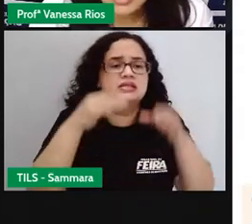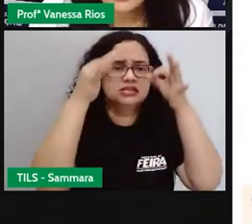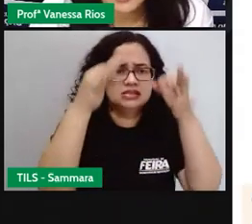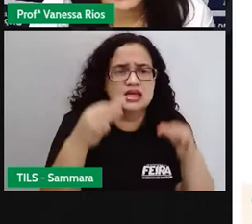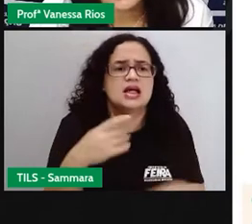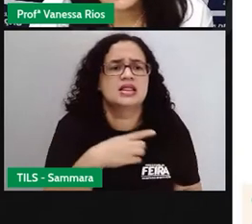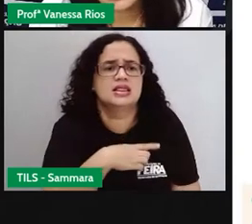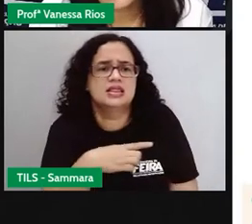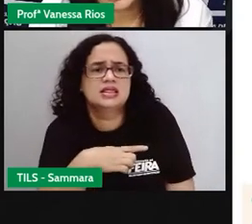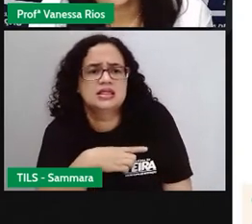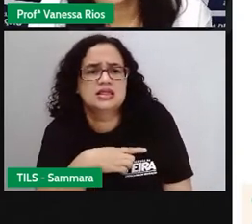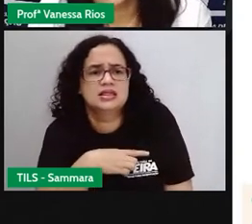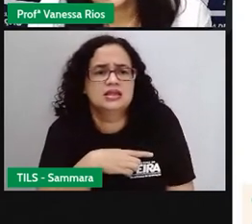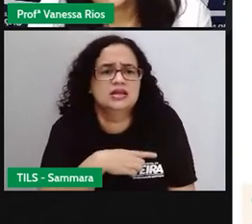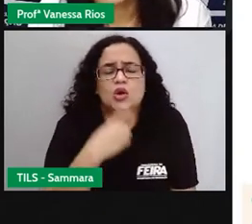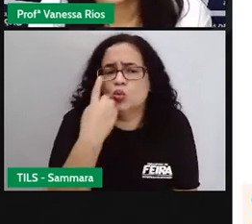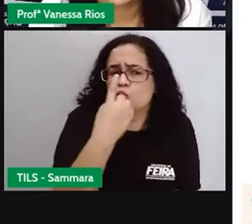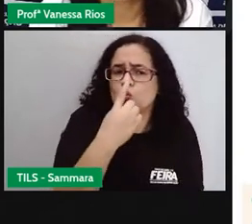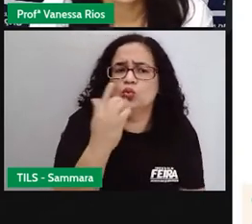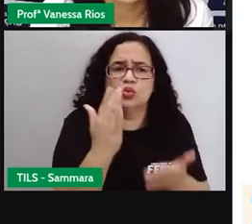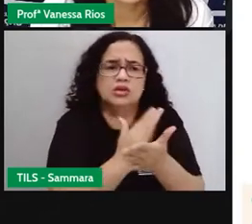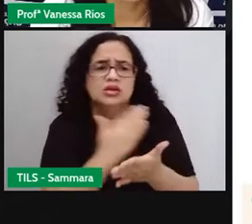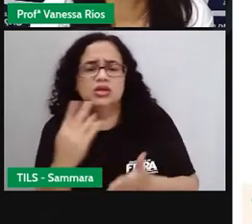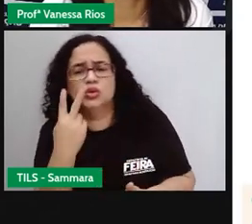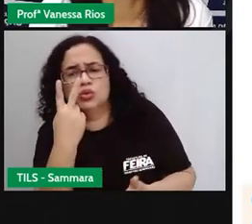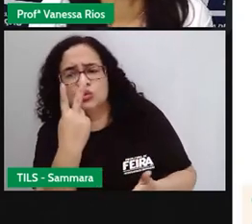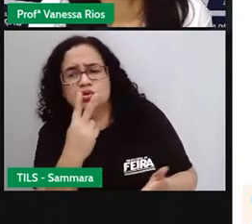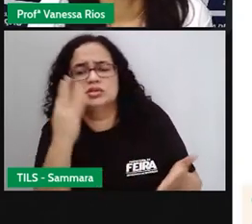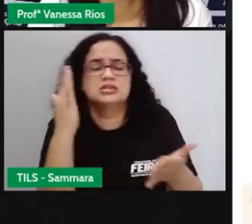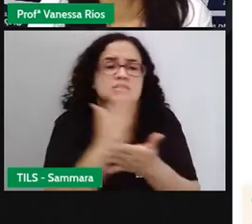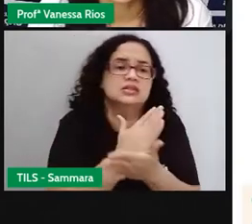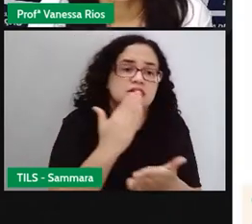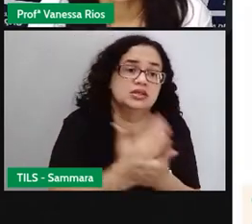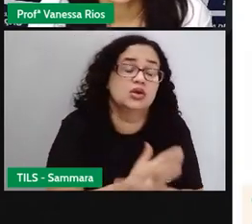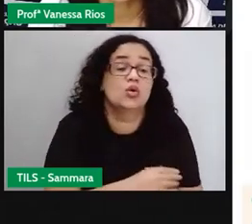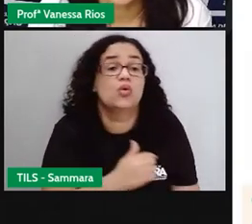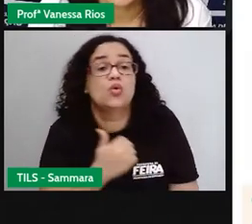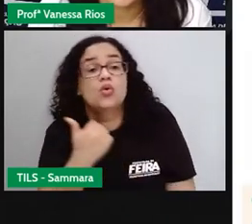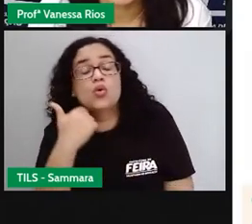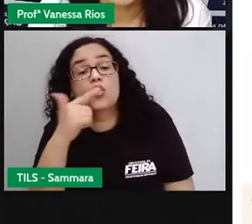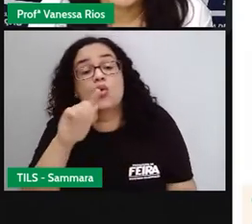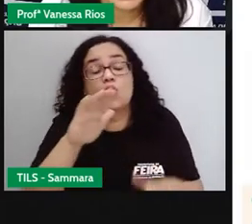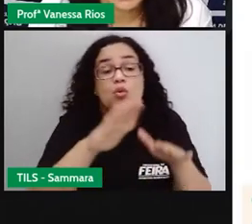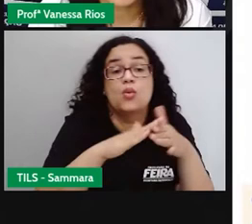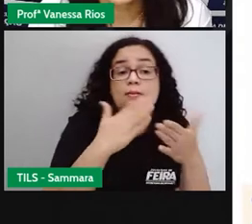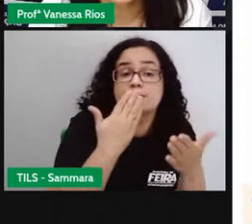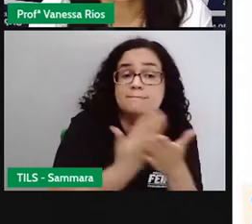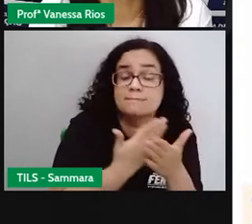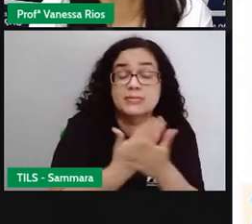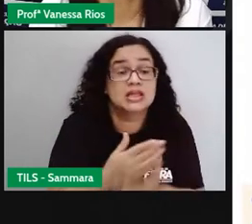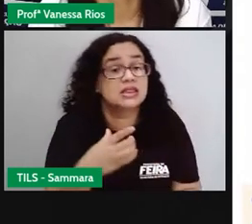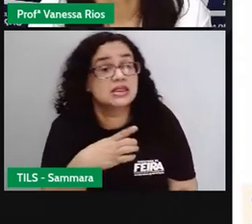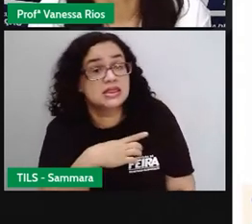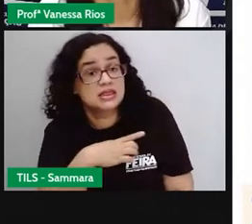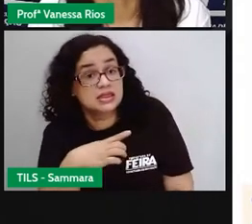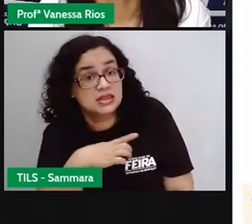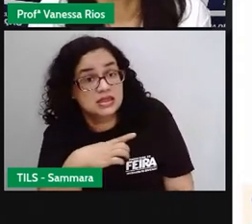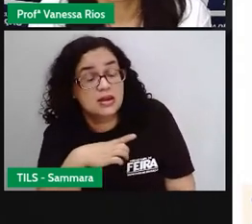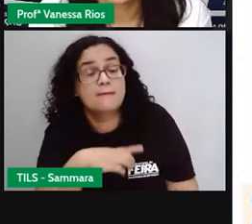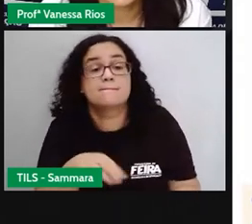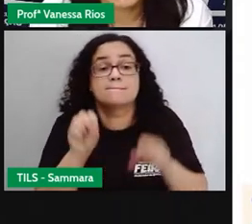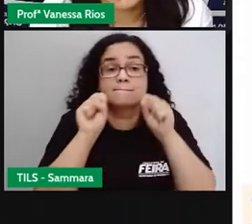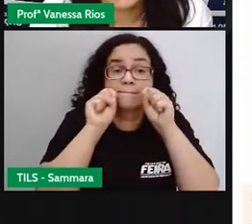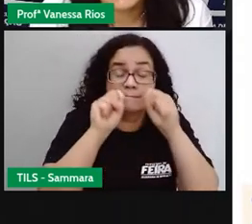têm acesso aí, seja a um livro, a dois livros, né? Ou, de repente, a escola tem algum processo em que vocês